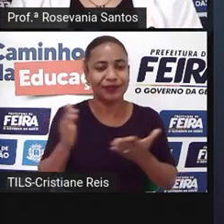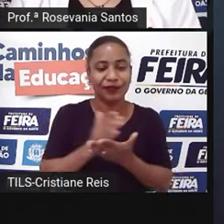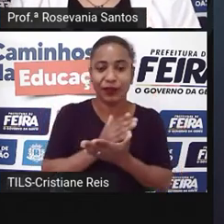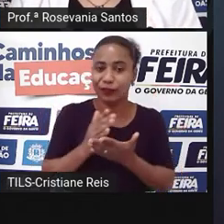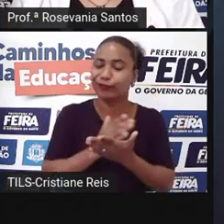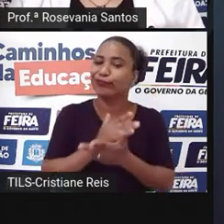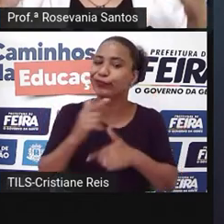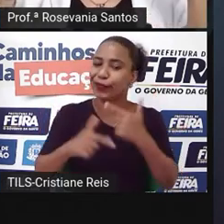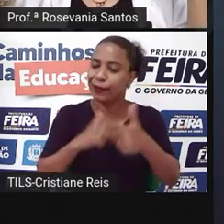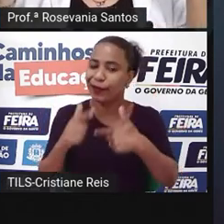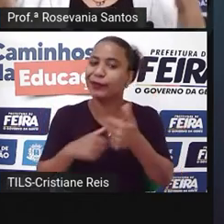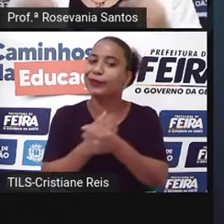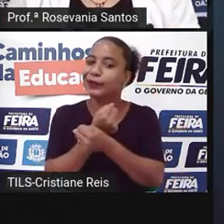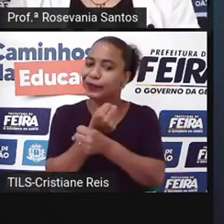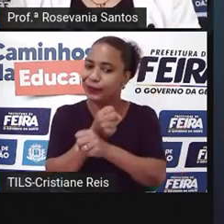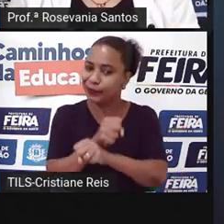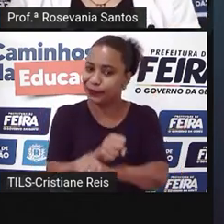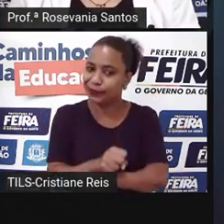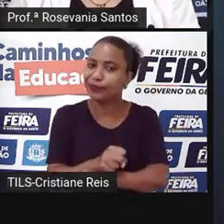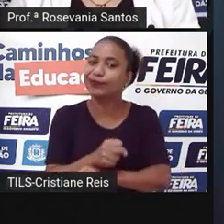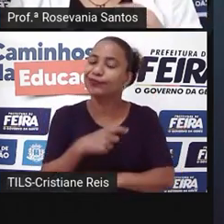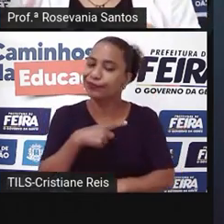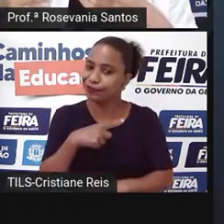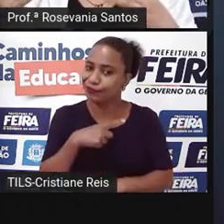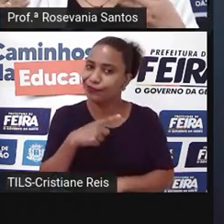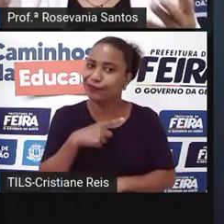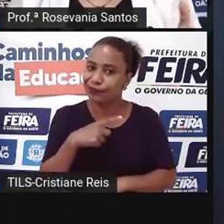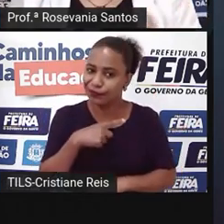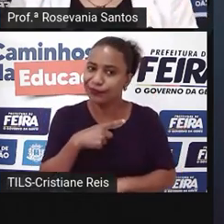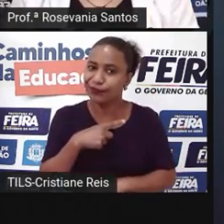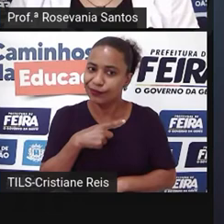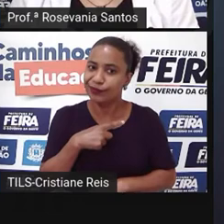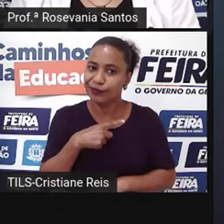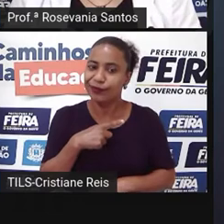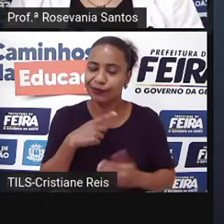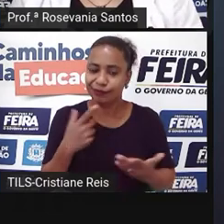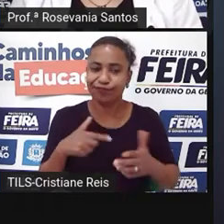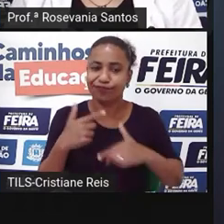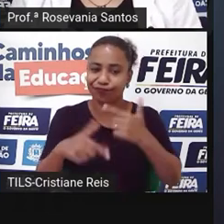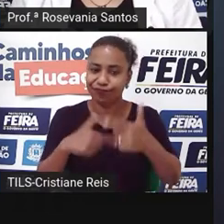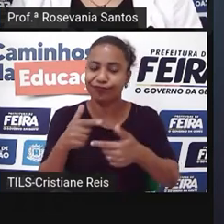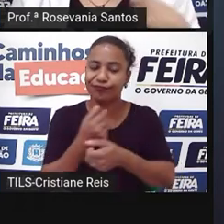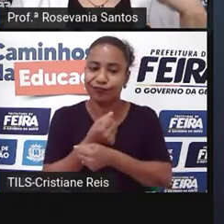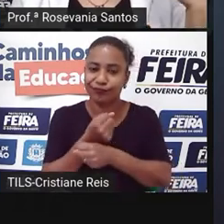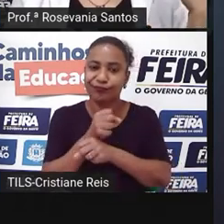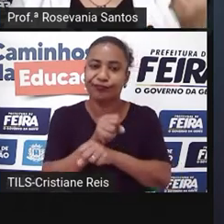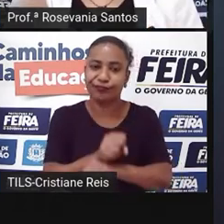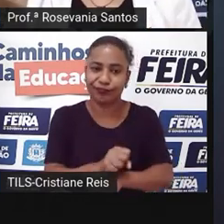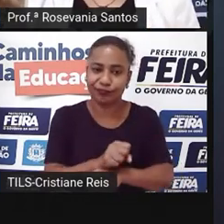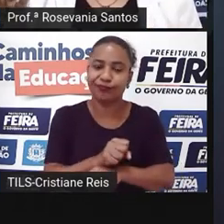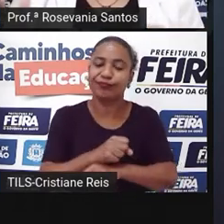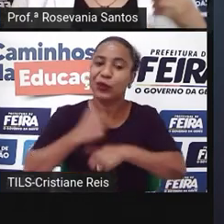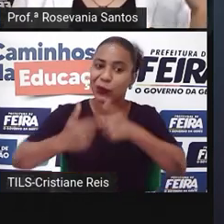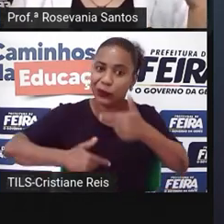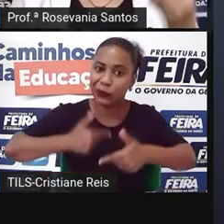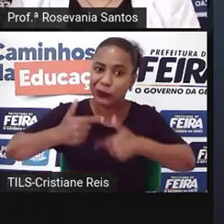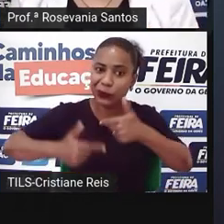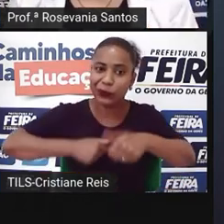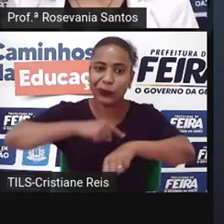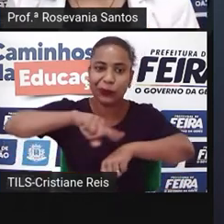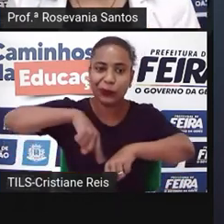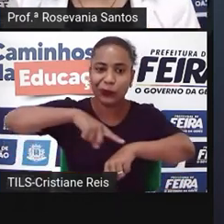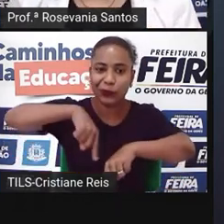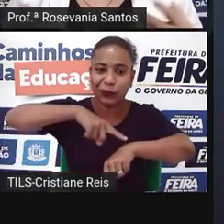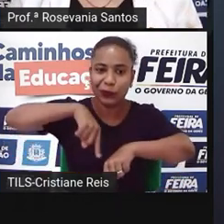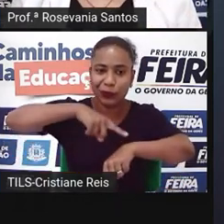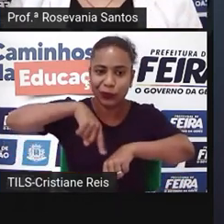escravo, infelizmente, mas de qualquer forma, quer dizer, com tendências, né? A trabalho escravo pela quantidade de horas que trabalha ou